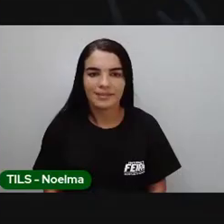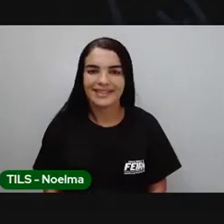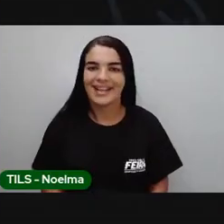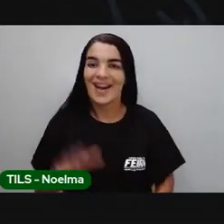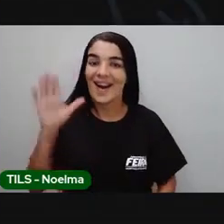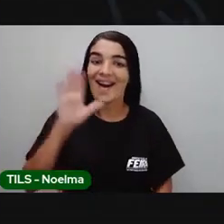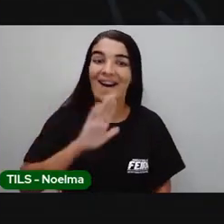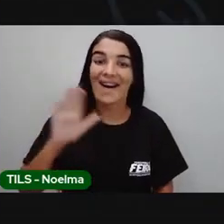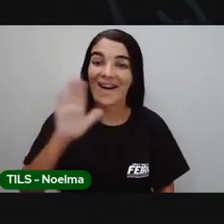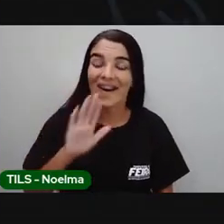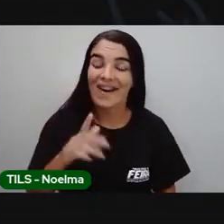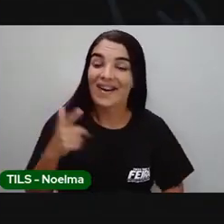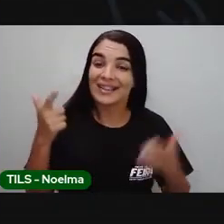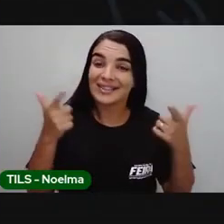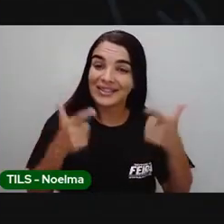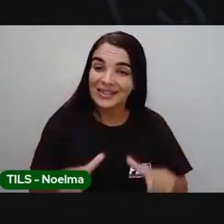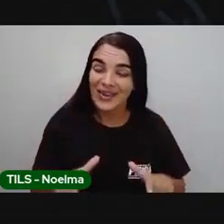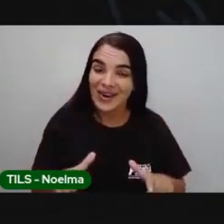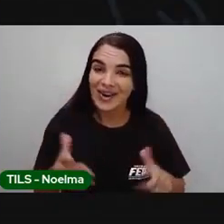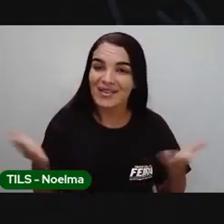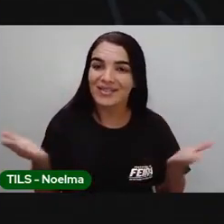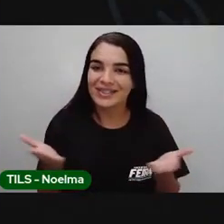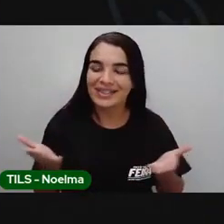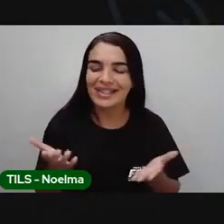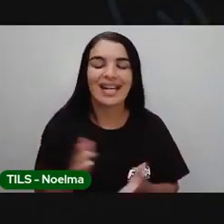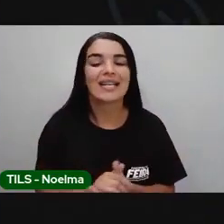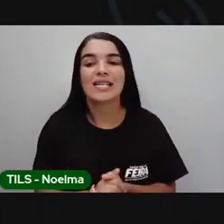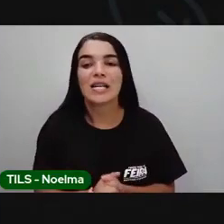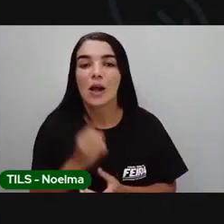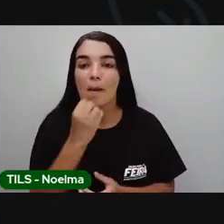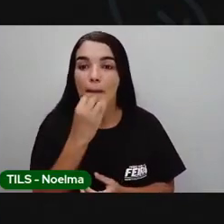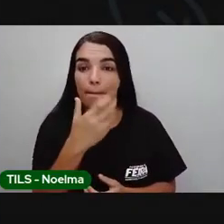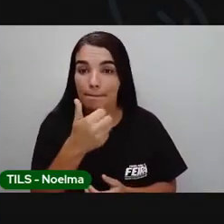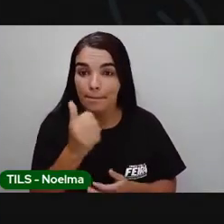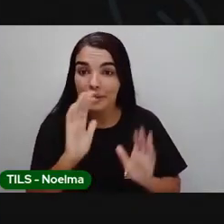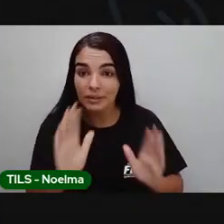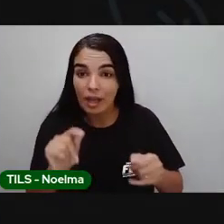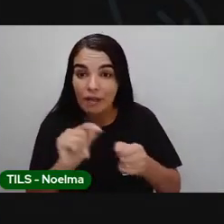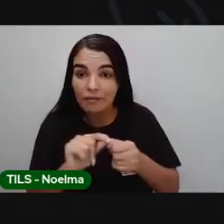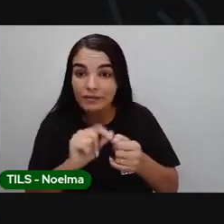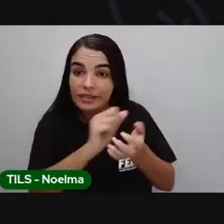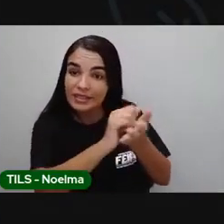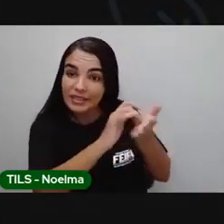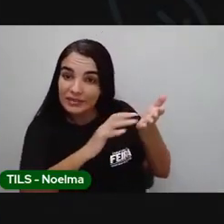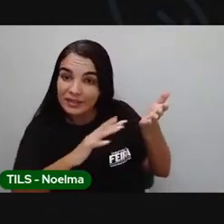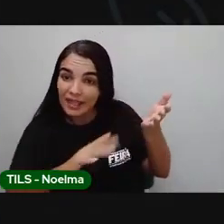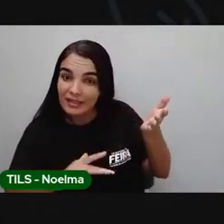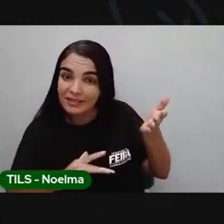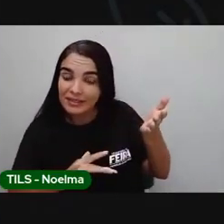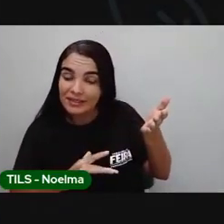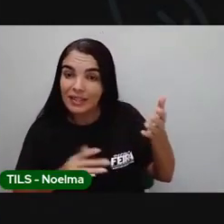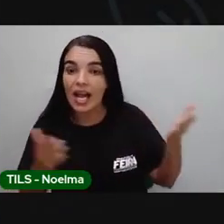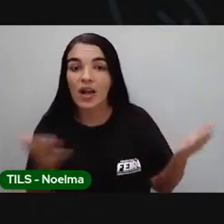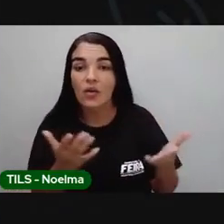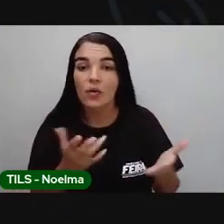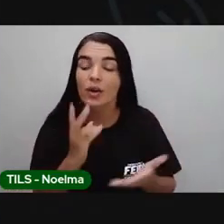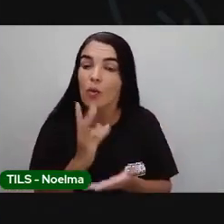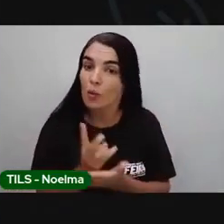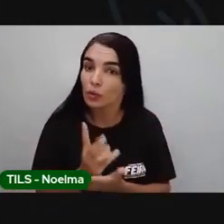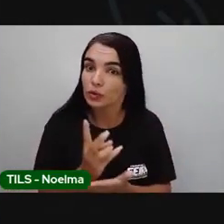Olha nós aqui de volta, galerinha. E aí, realizaram a atividade? Nós vamos dar